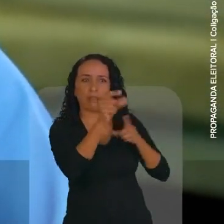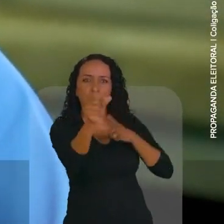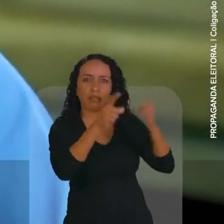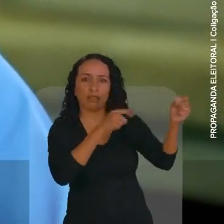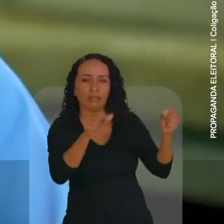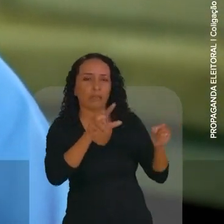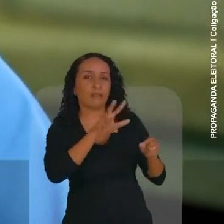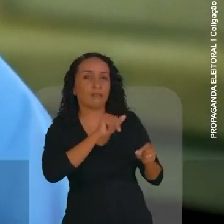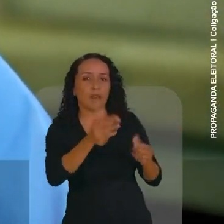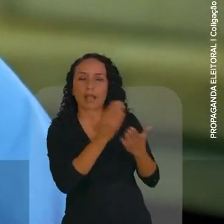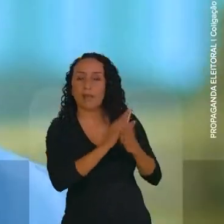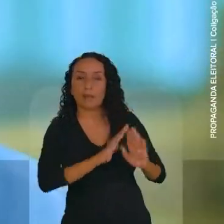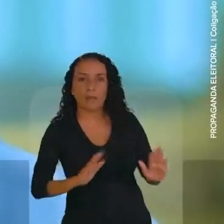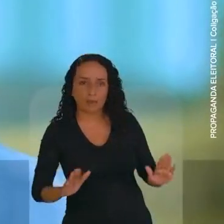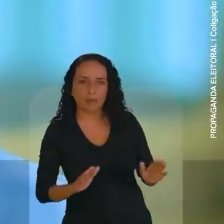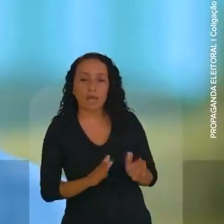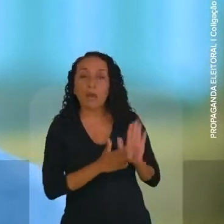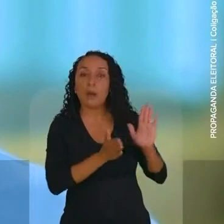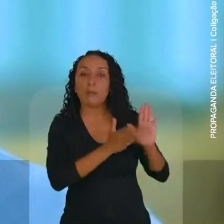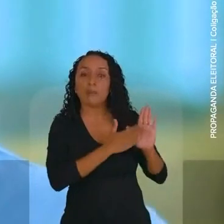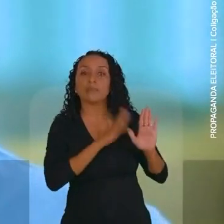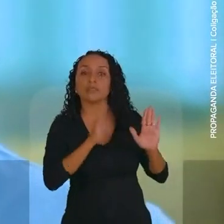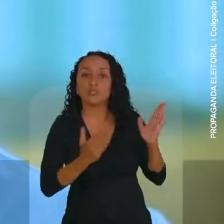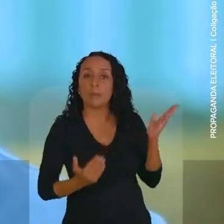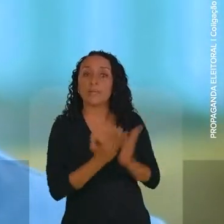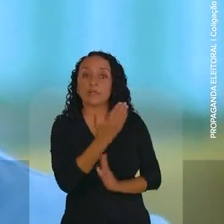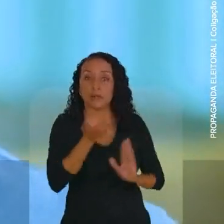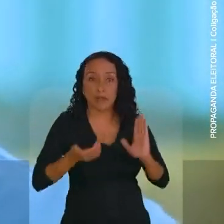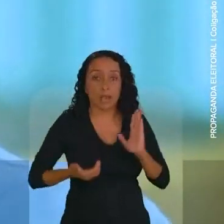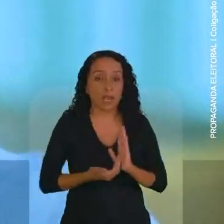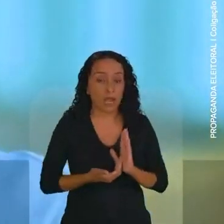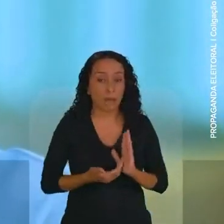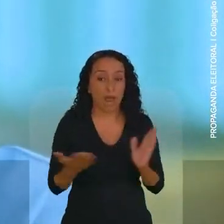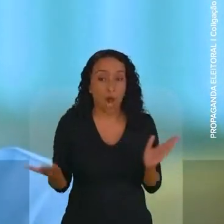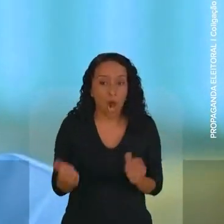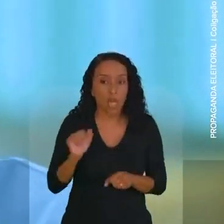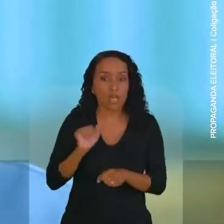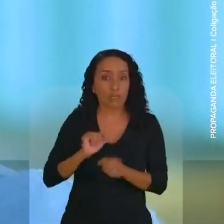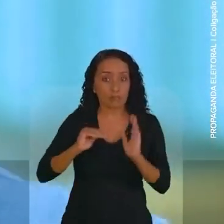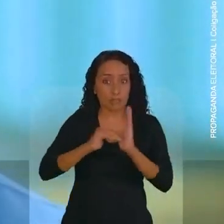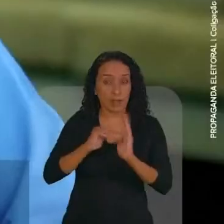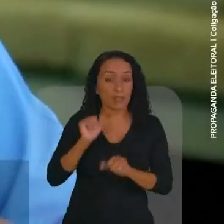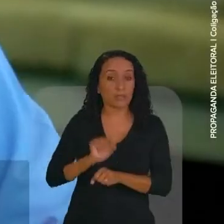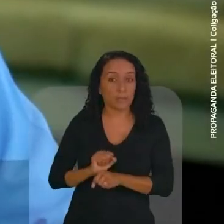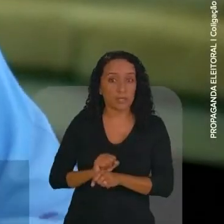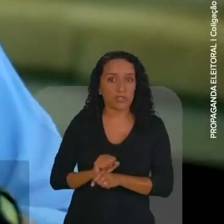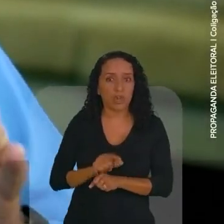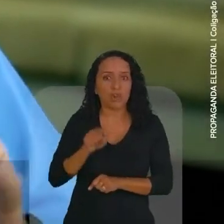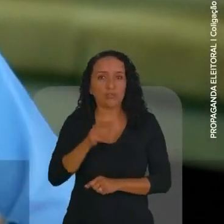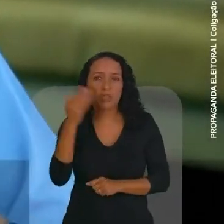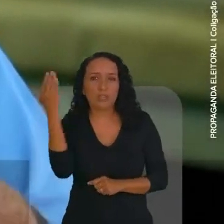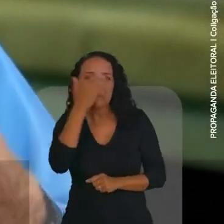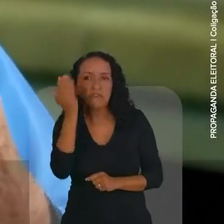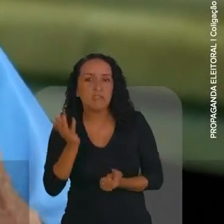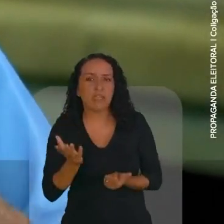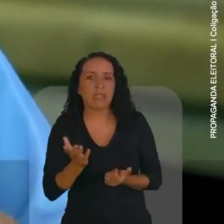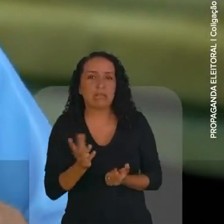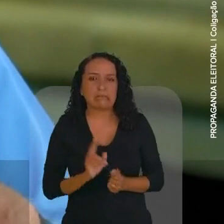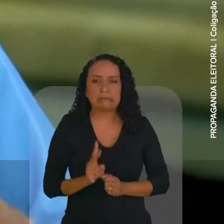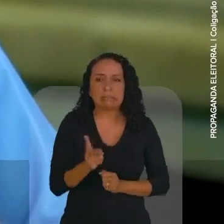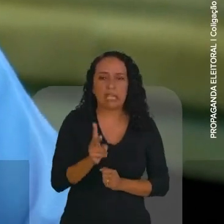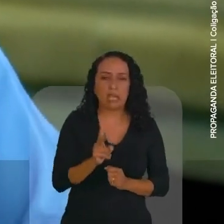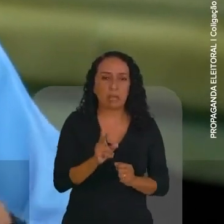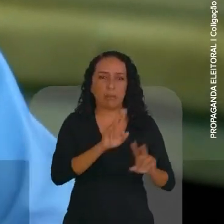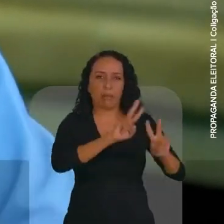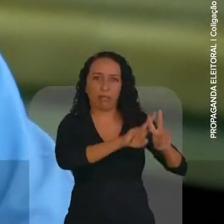está com seus dias contados. Essa proposta já passou na Câmara, está no Senado Federal. Você não mais verá, periodicamente,